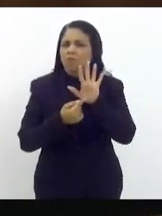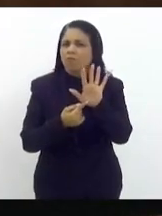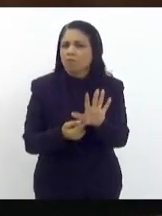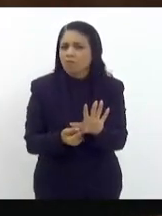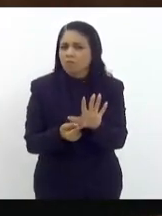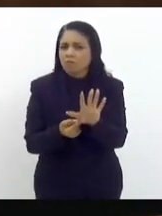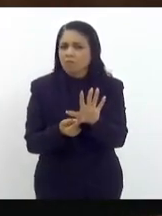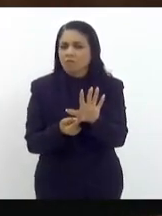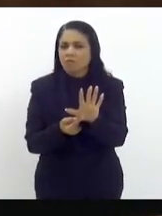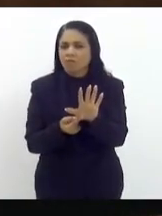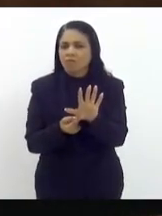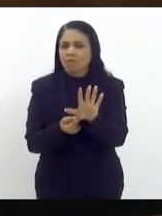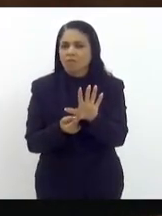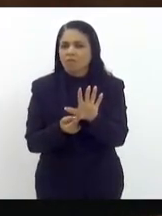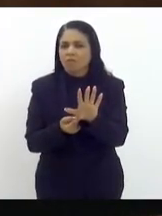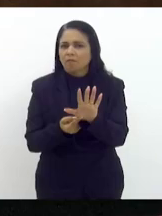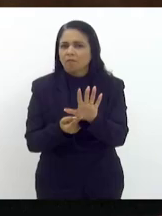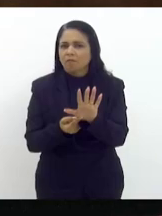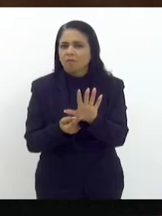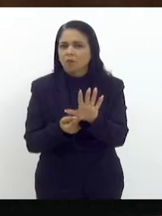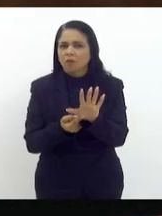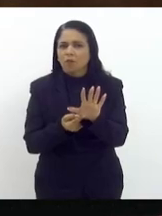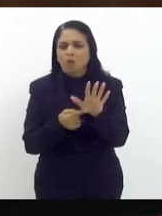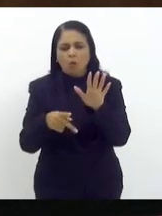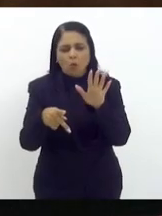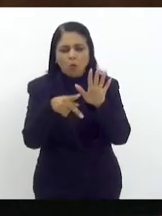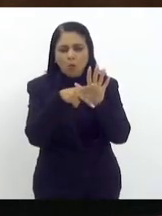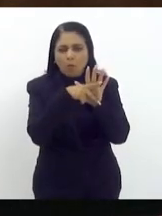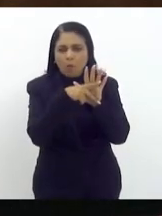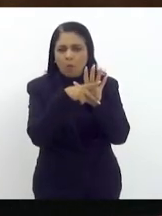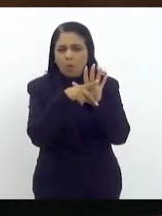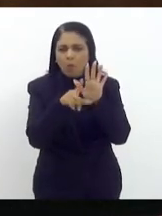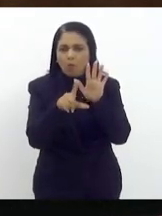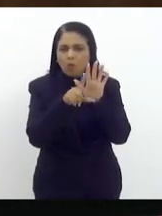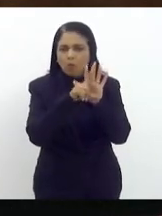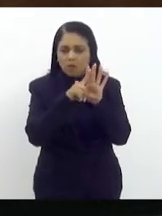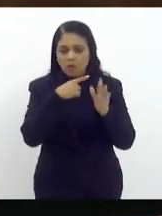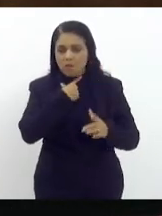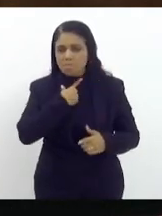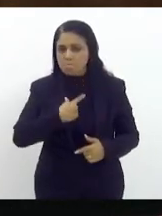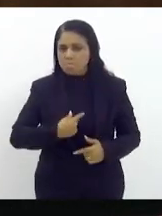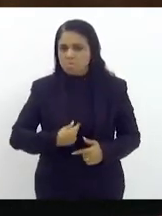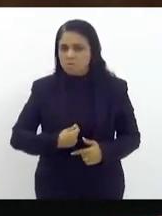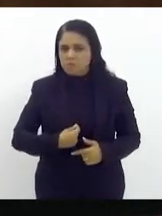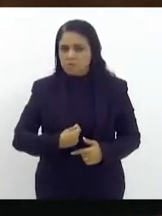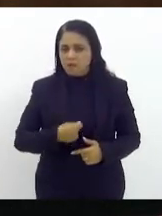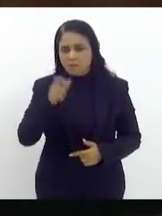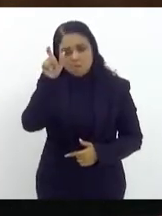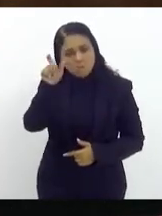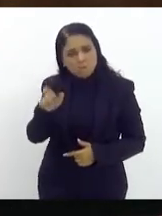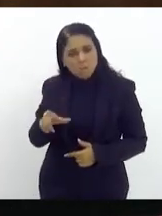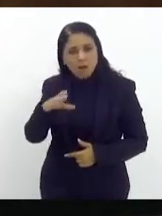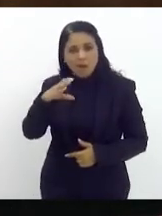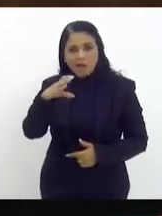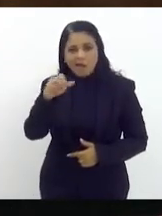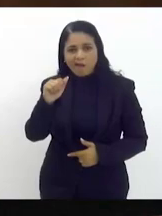esse projeto para conceder a medalha ao Castrinho